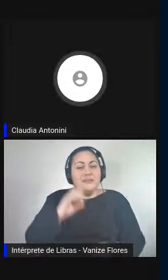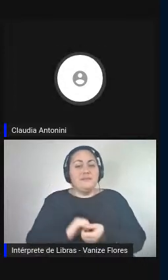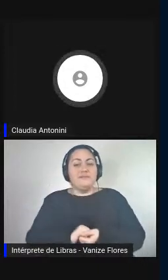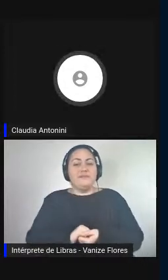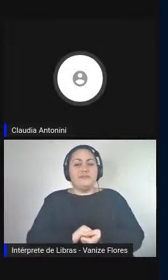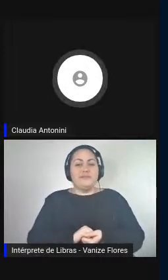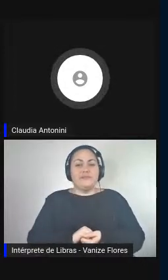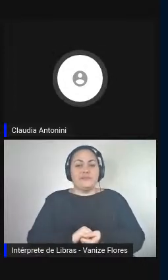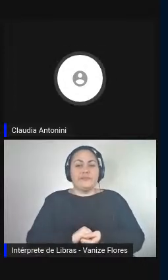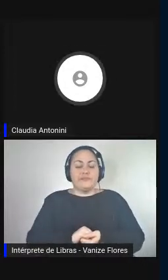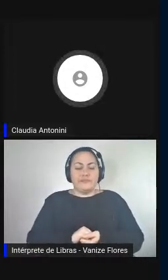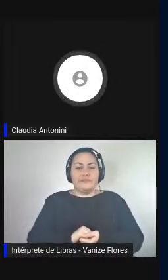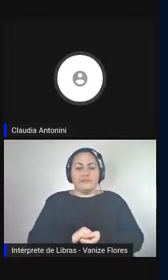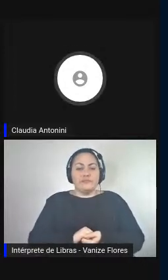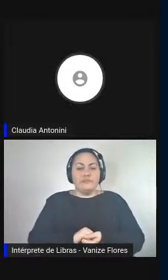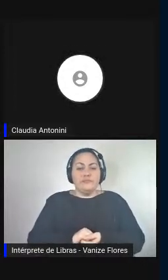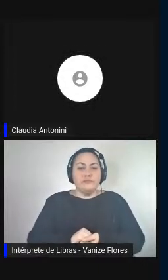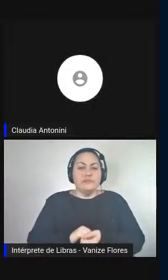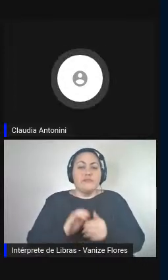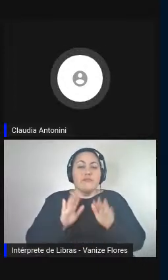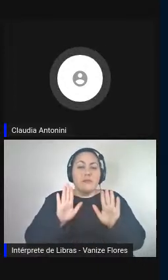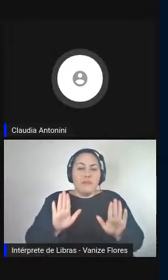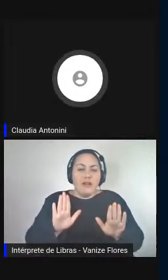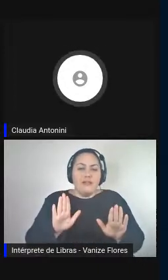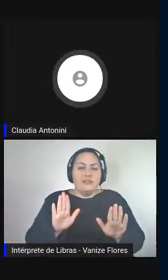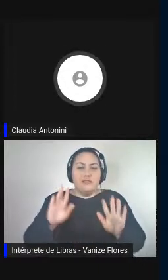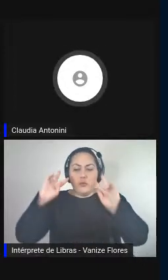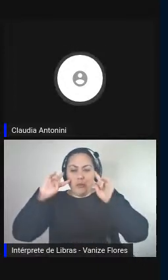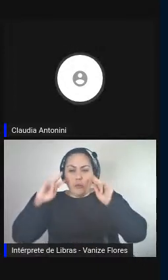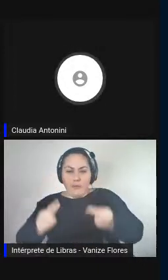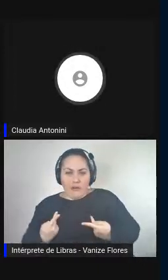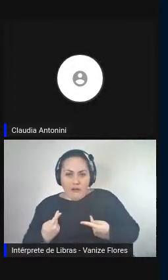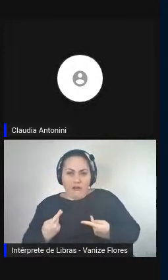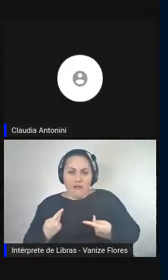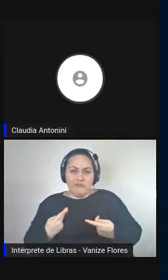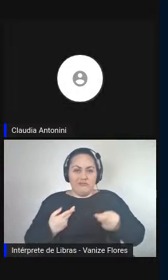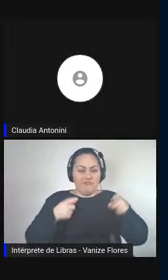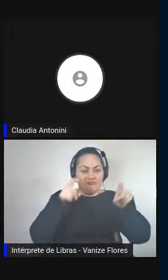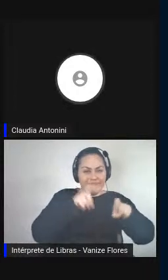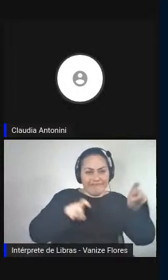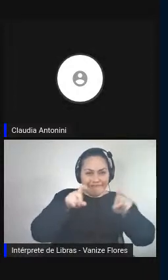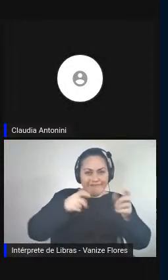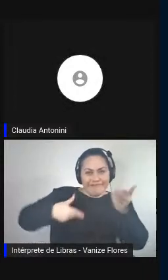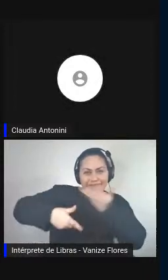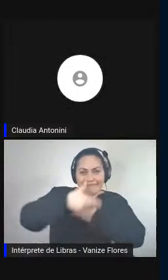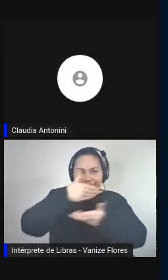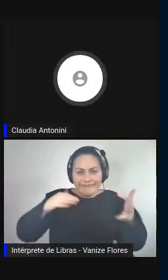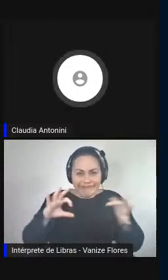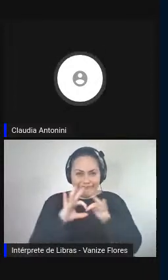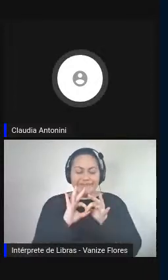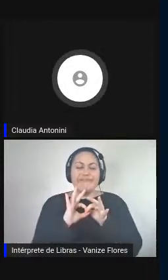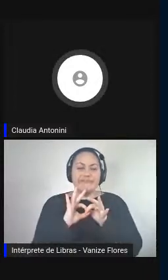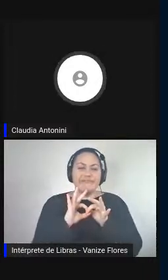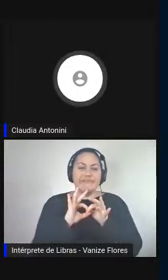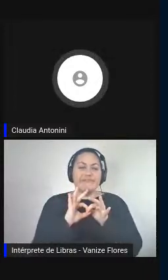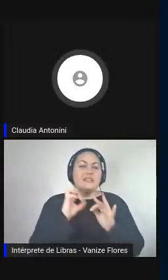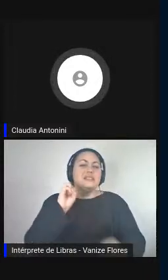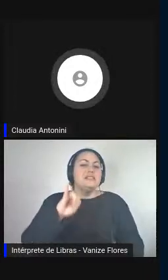interação homem-máquina, se o intérprete é